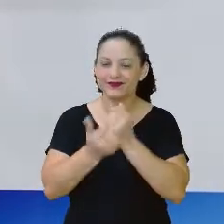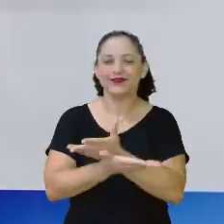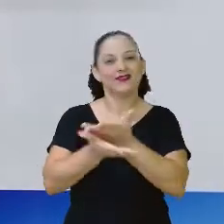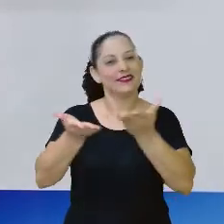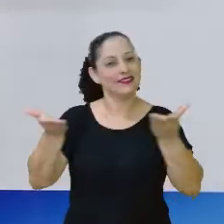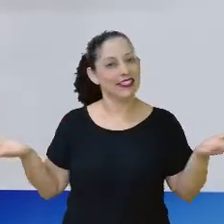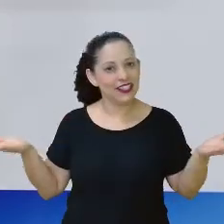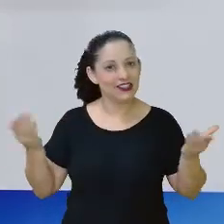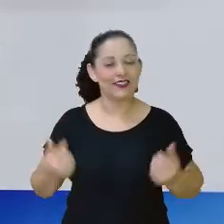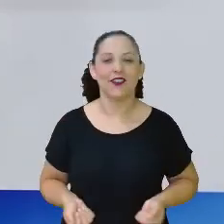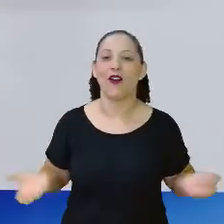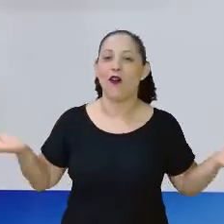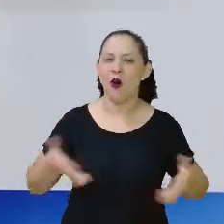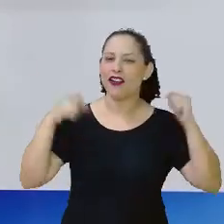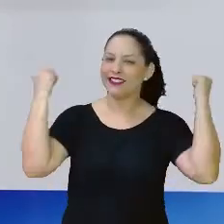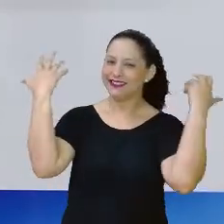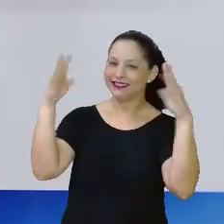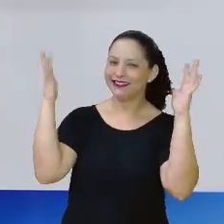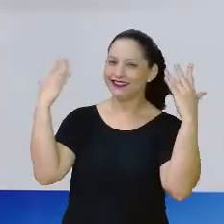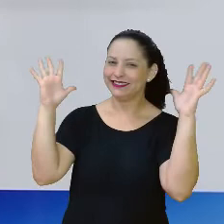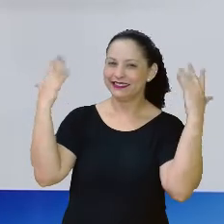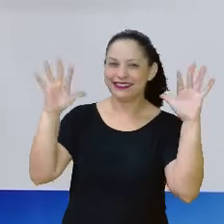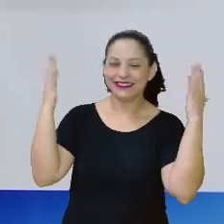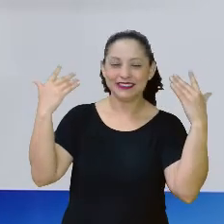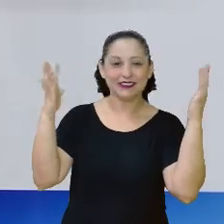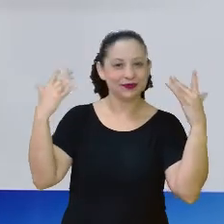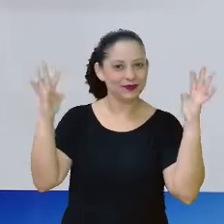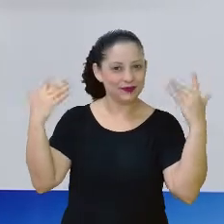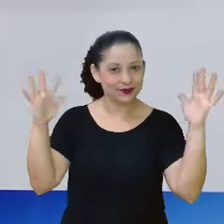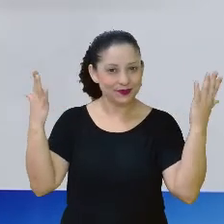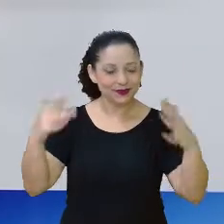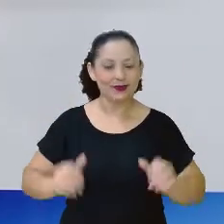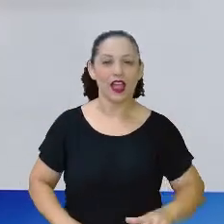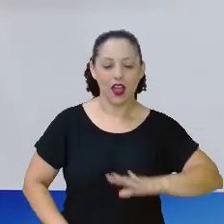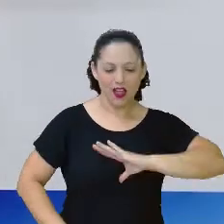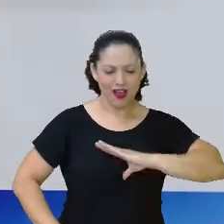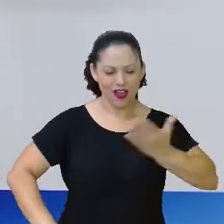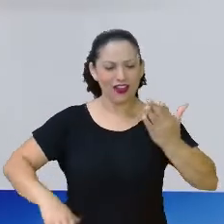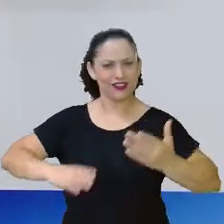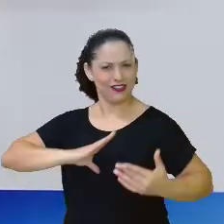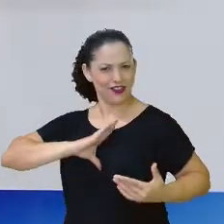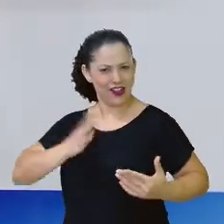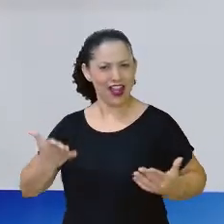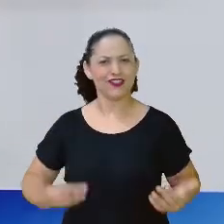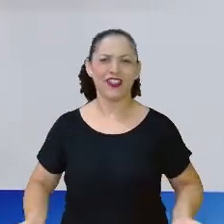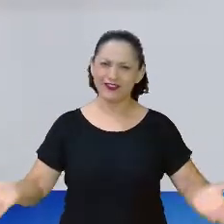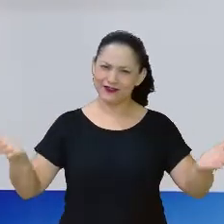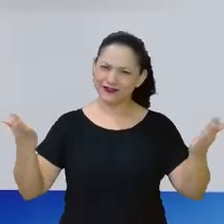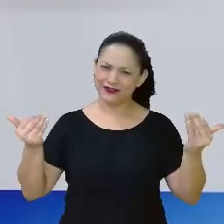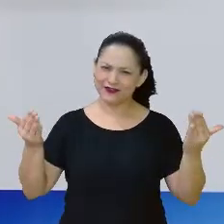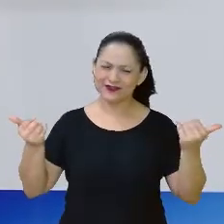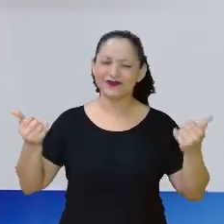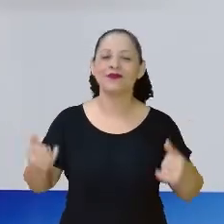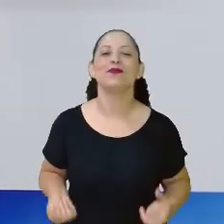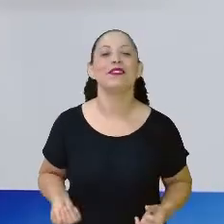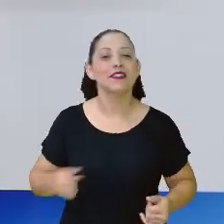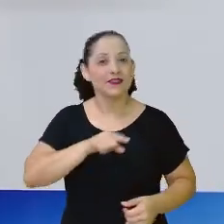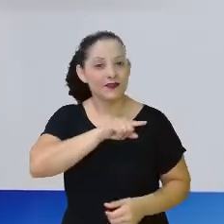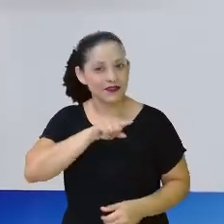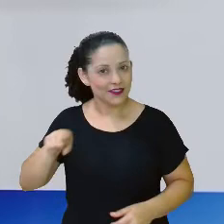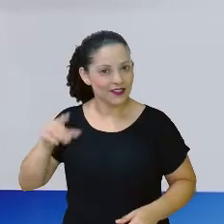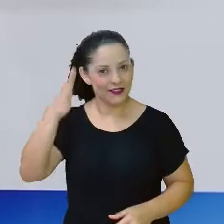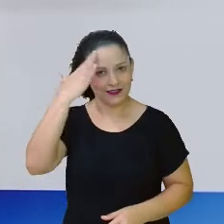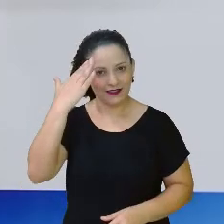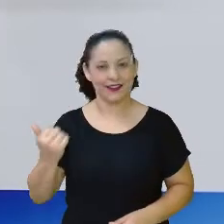vocês, então bate palmas, bate com vontade, chama essa coragem minha gente, porque vocês sabem que eu gosto de